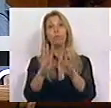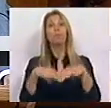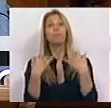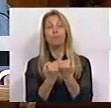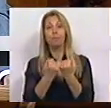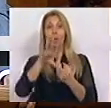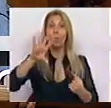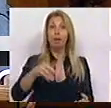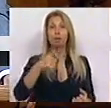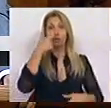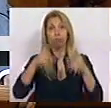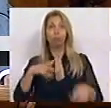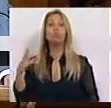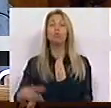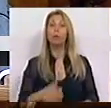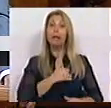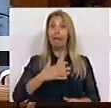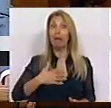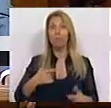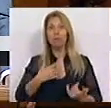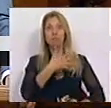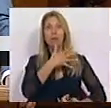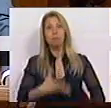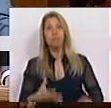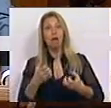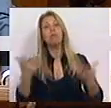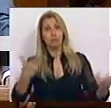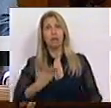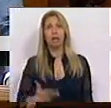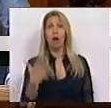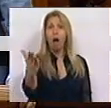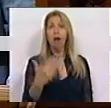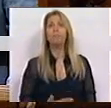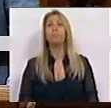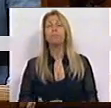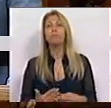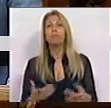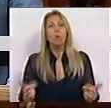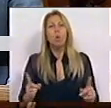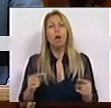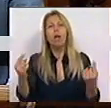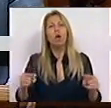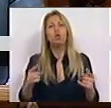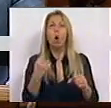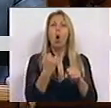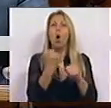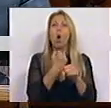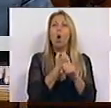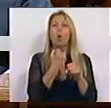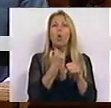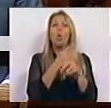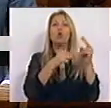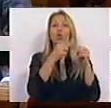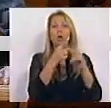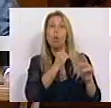país, os portugueses e as empresas aspiram, e já agora a que têm direito, não será construído contra o Estado, mas com o Estado.